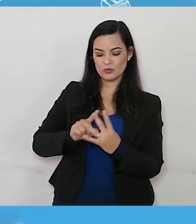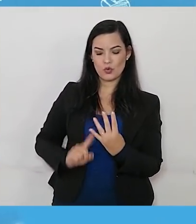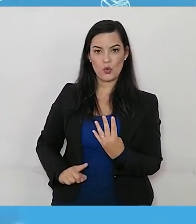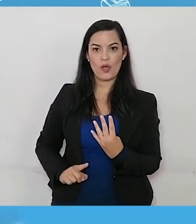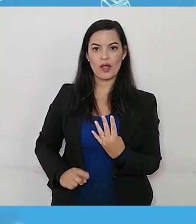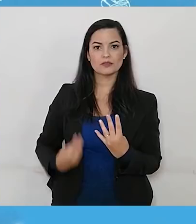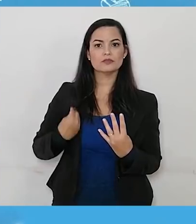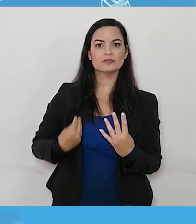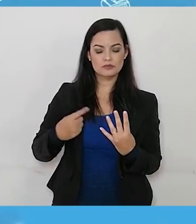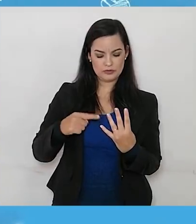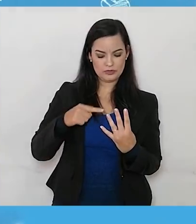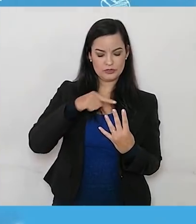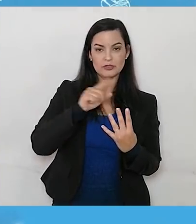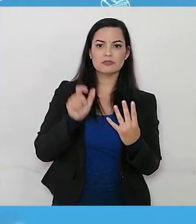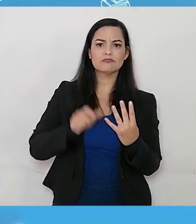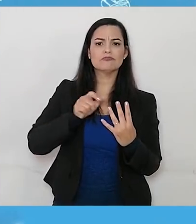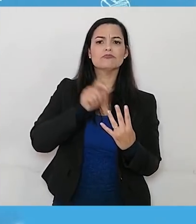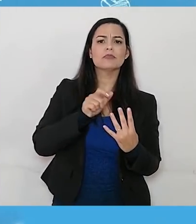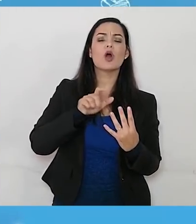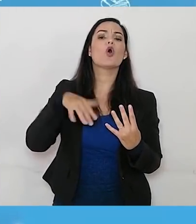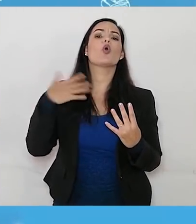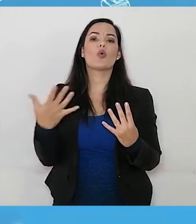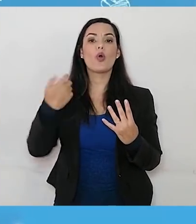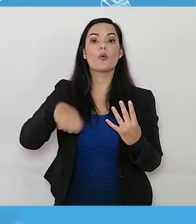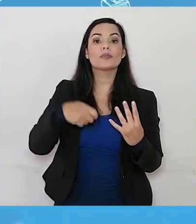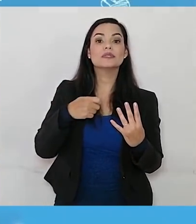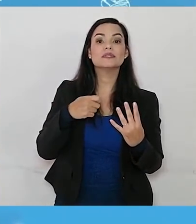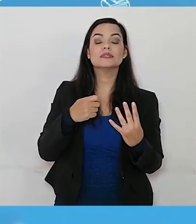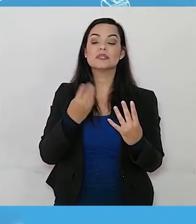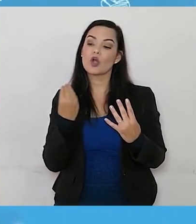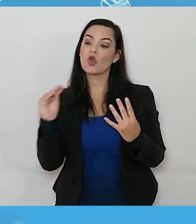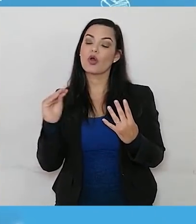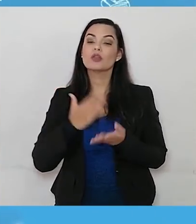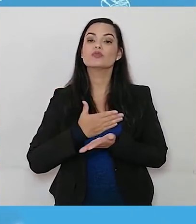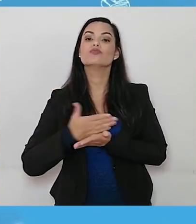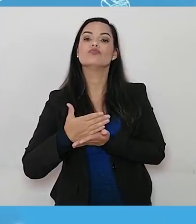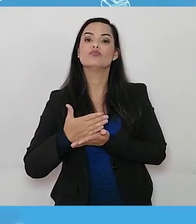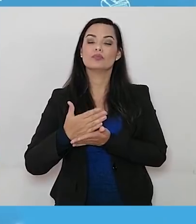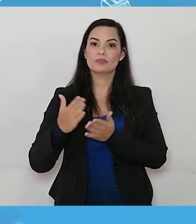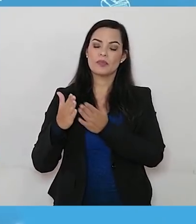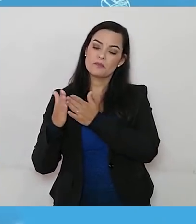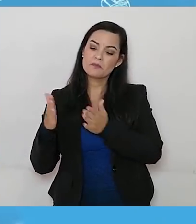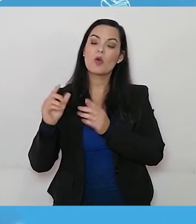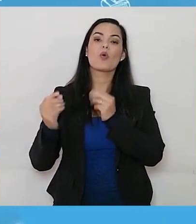aqui, qual vocês acham que nós precisamos colocar no começo dessa cadeia alimentar?